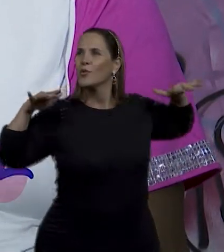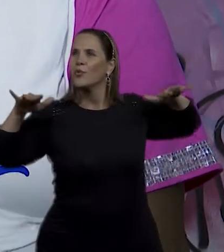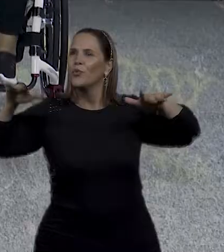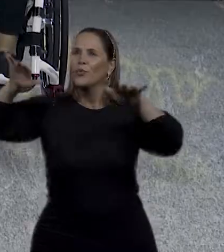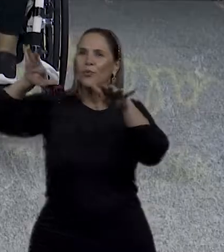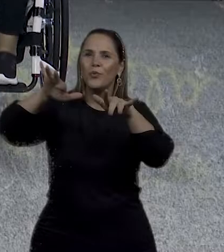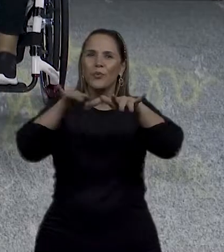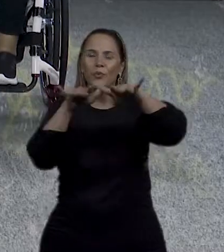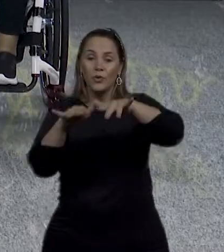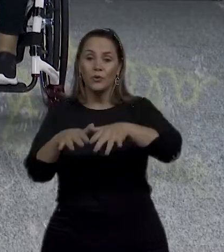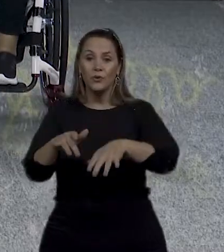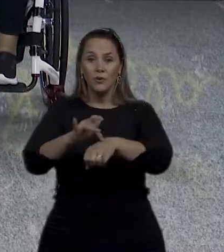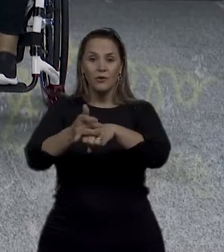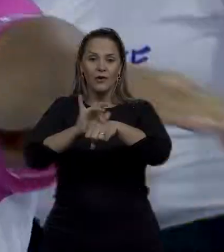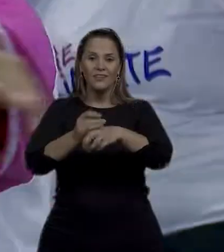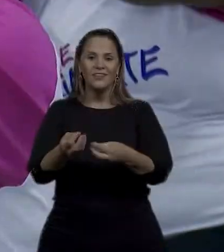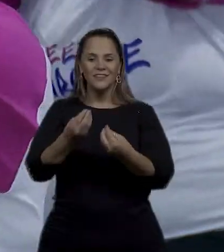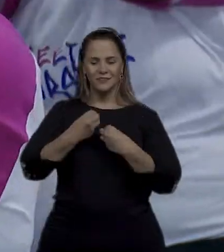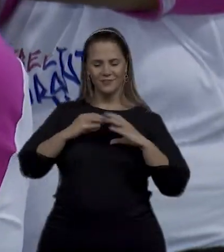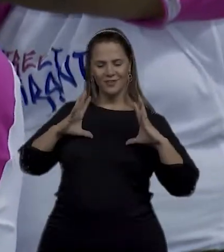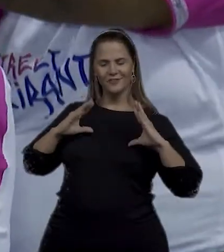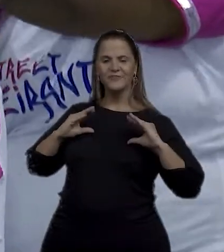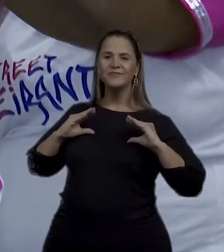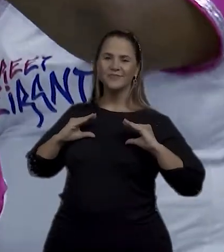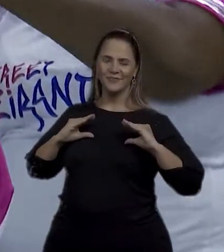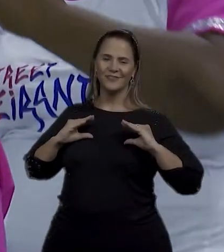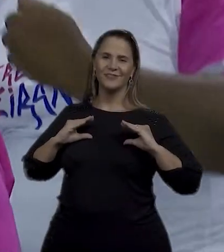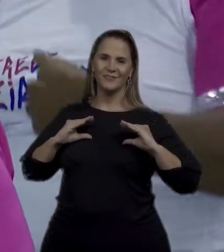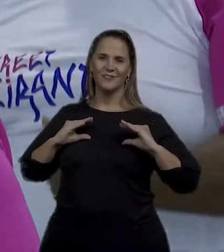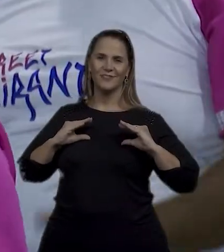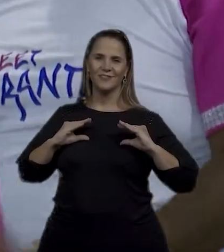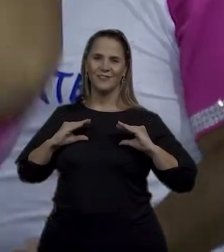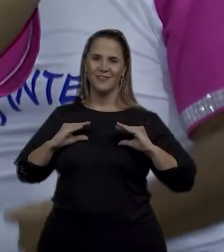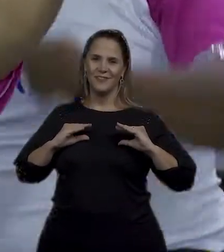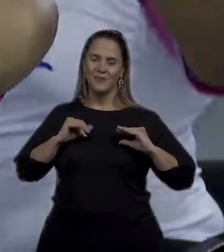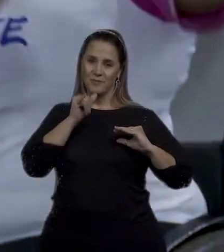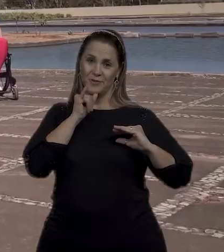esse conforto para os dançarinos.